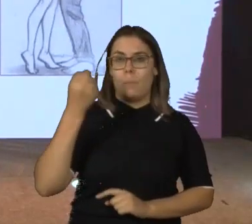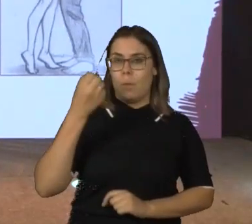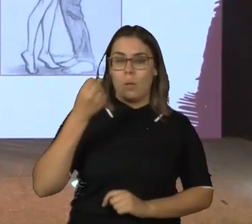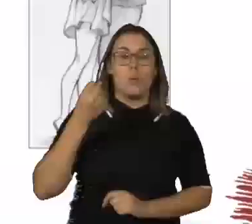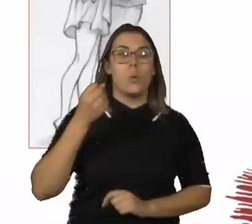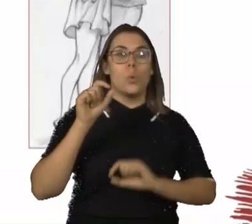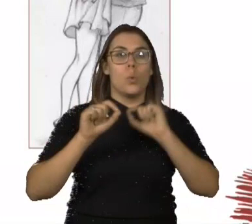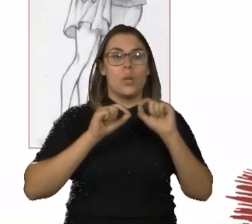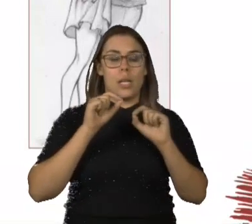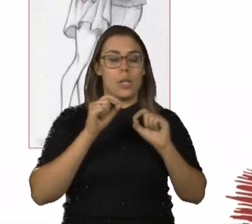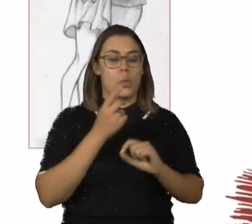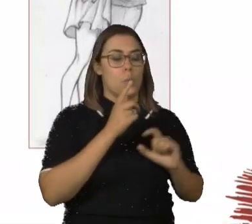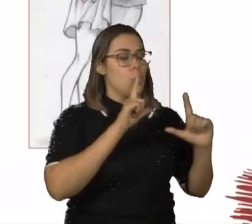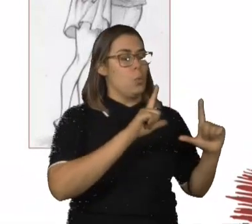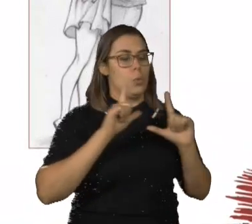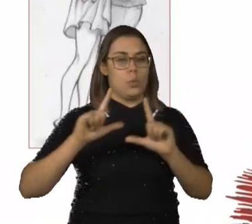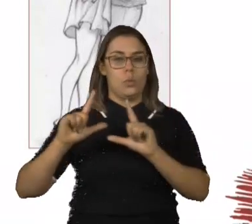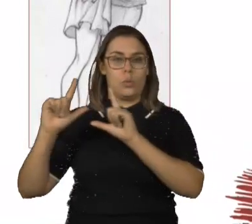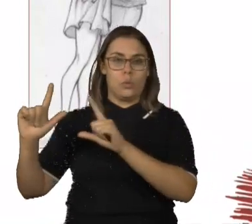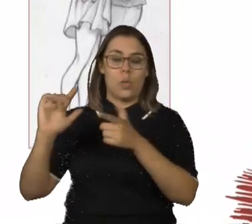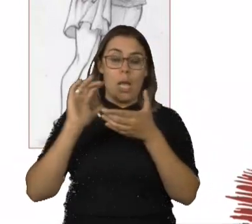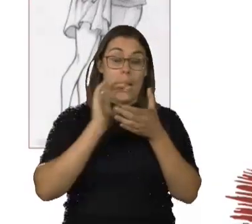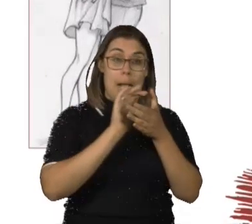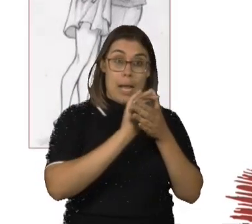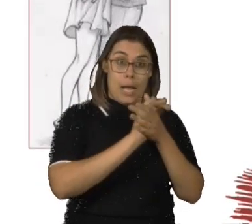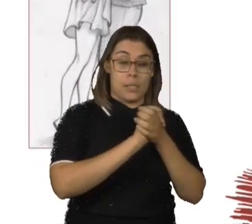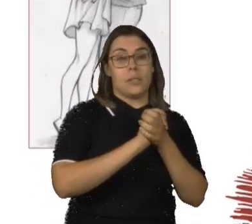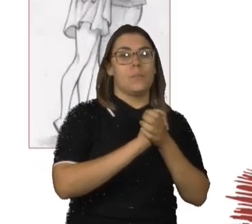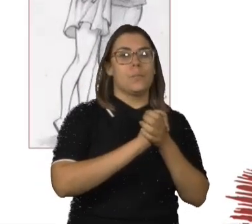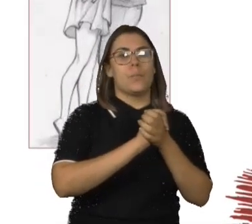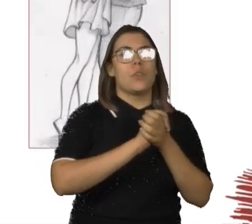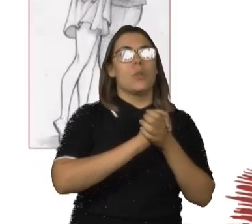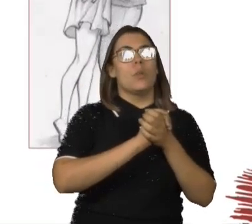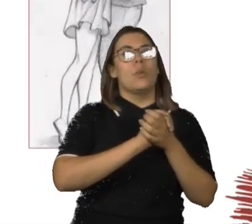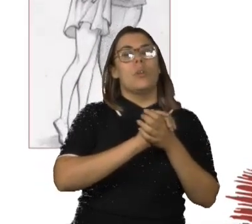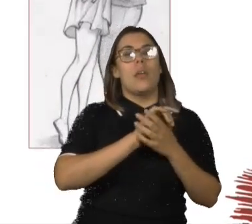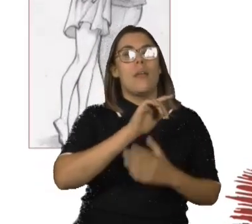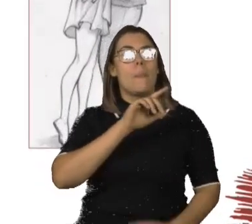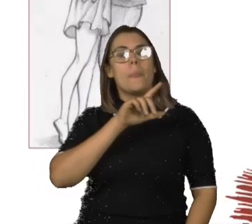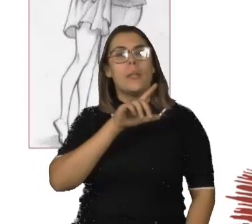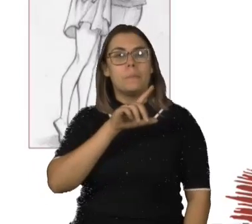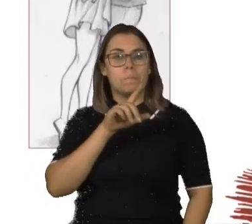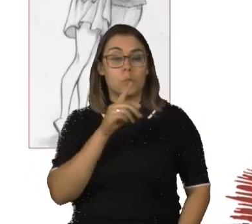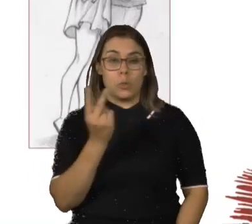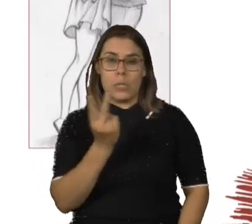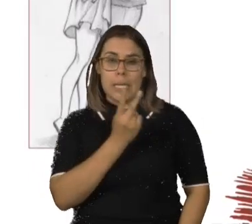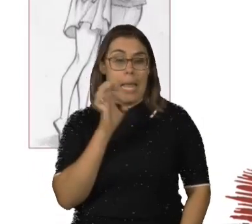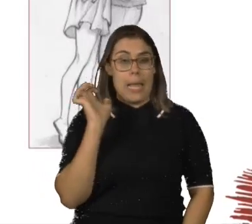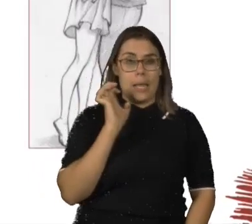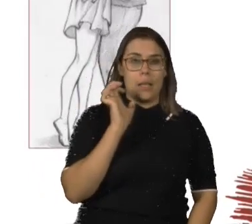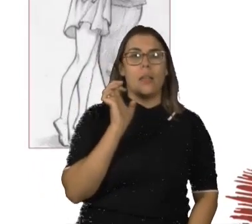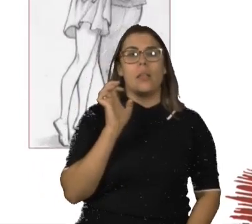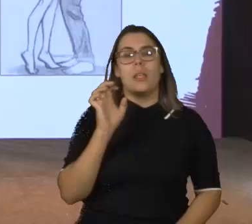branco e são casais se beijando, homo e heterossexual. Do prazer é um momento muito interessante para também se